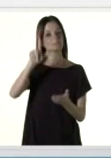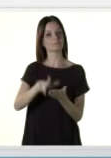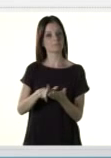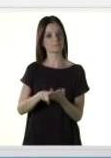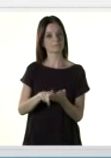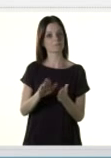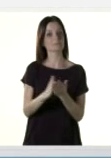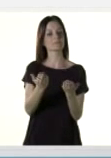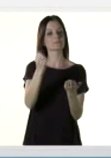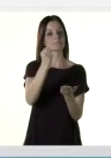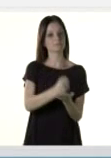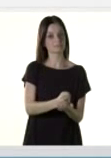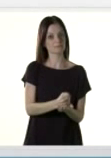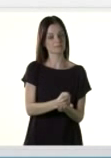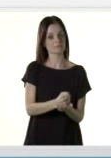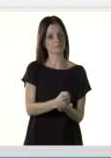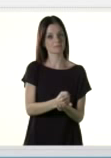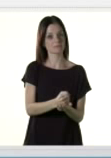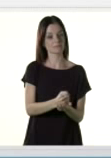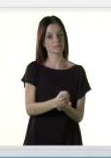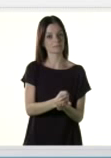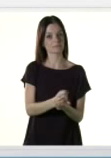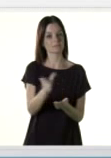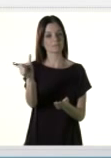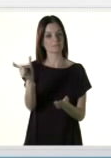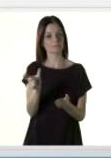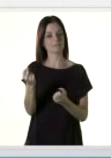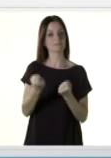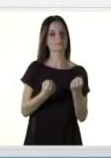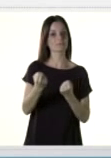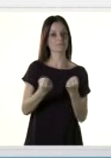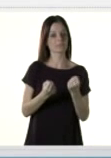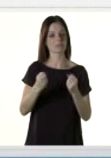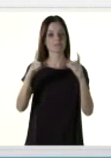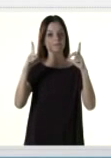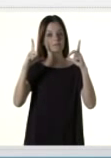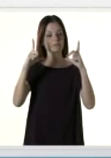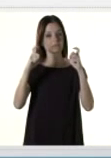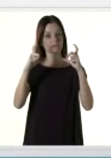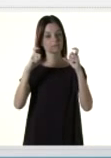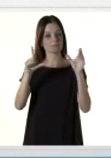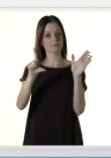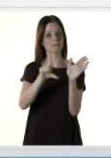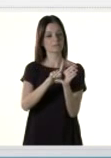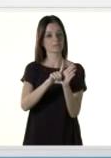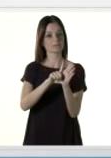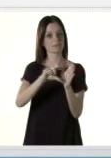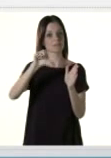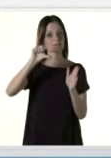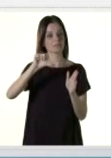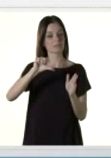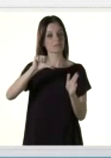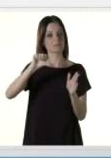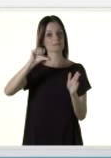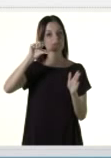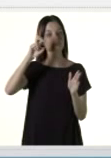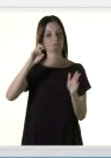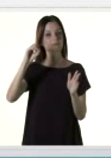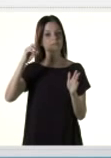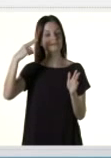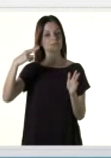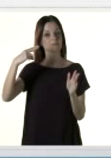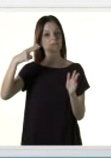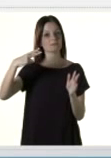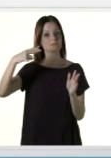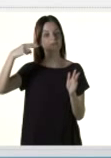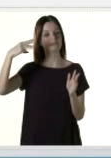Passaporte. Carteira Nacional de Habilitação com Fotografia, na forma da Lei nº 9.503, de